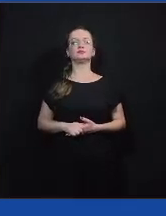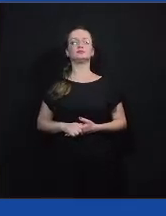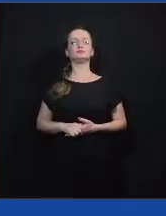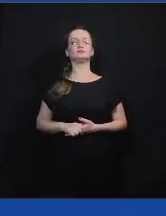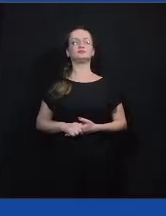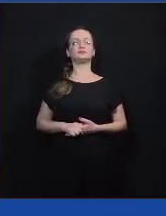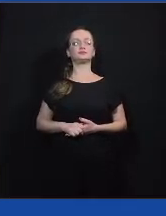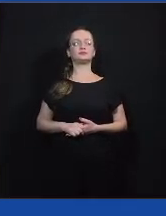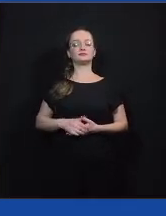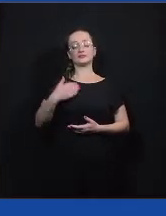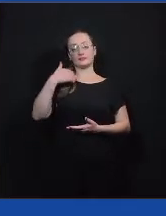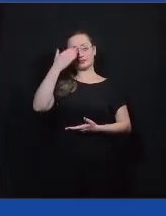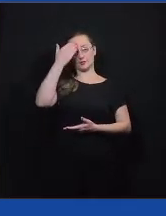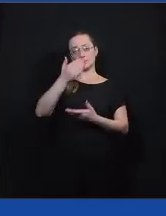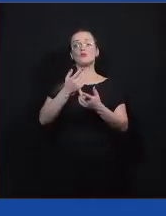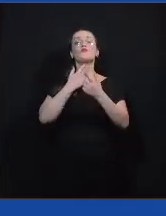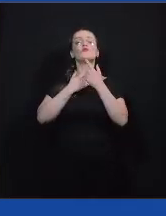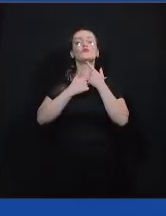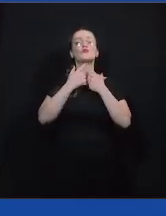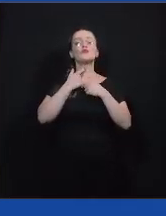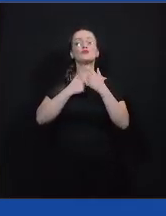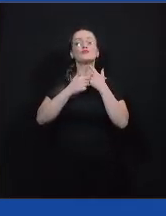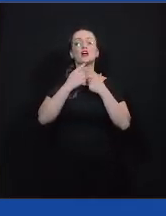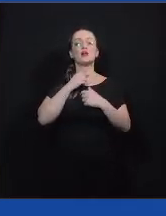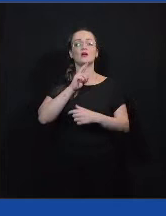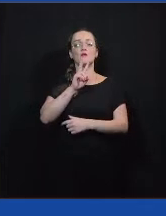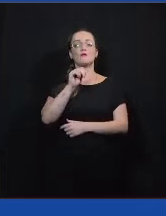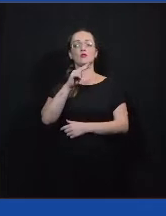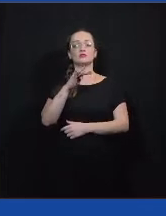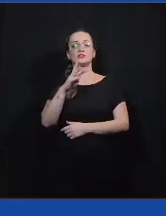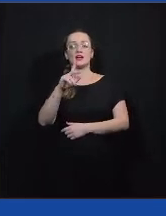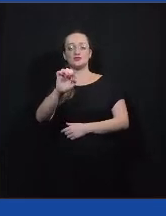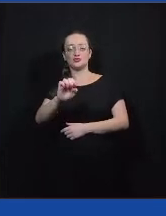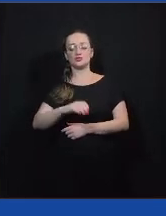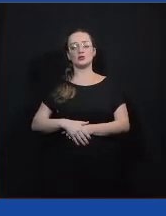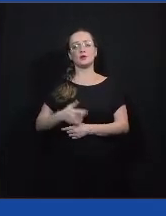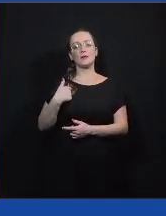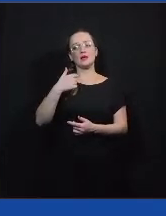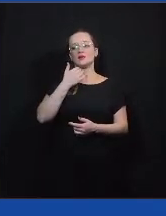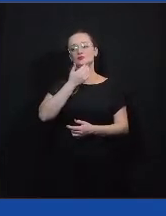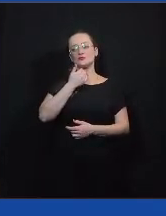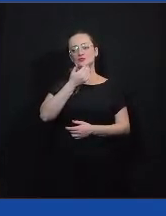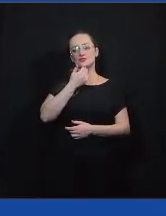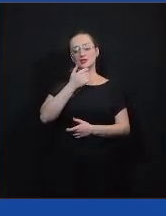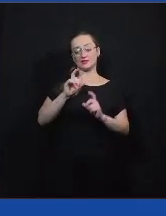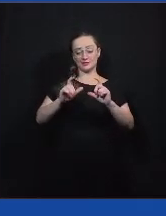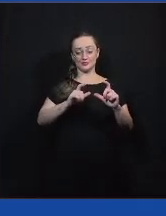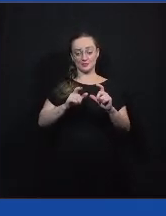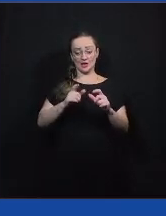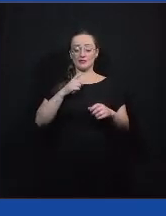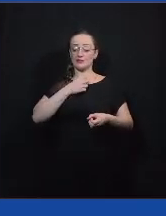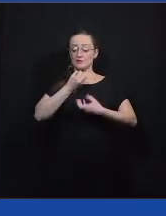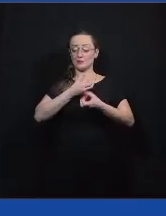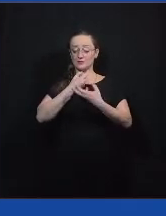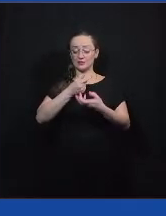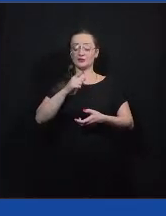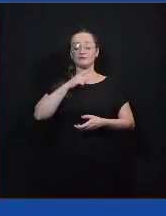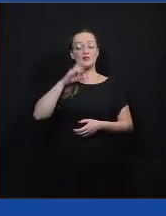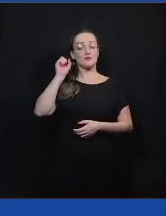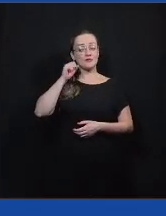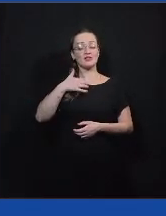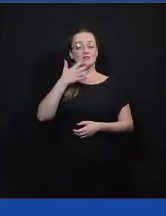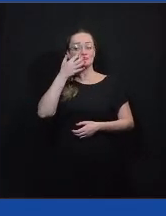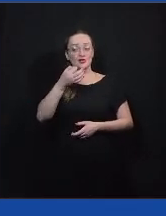Acho que vontade. Porque não adianta ter espaço, ter informação, ter escuta, ter